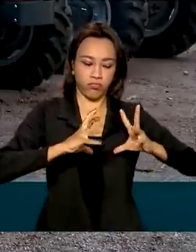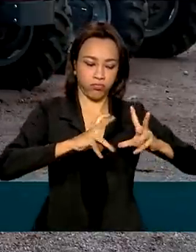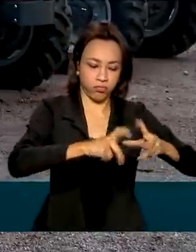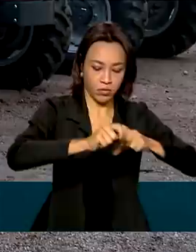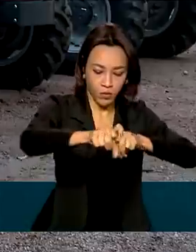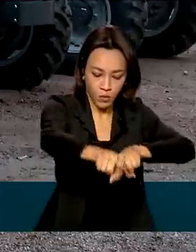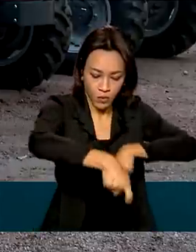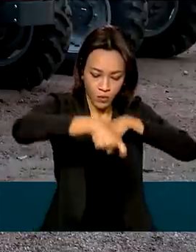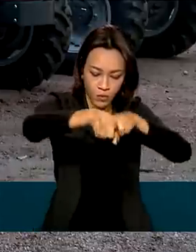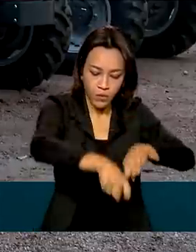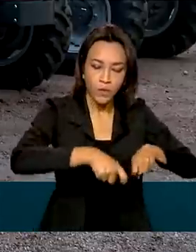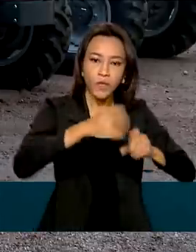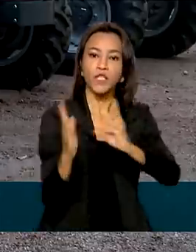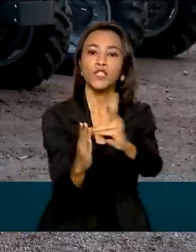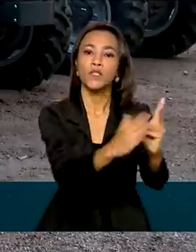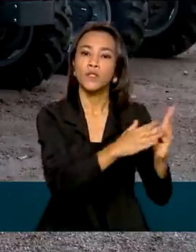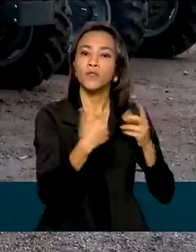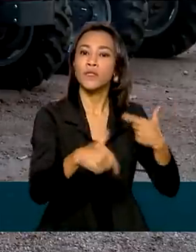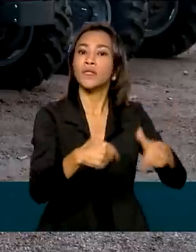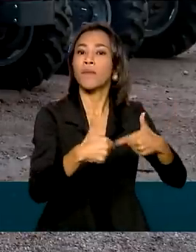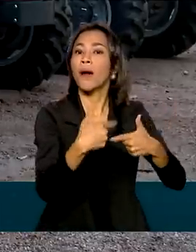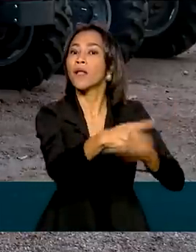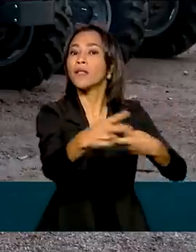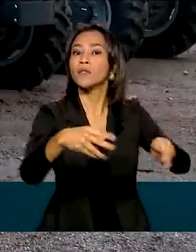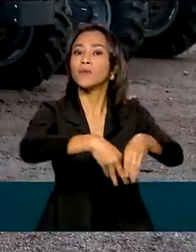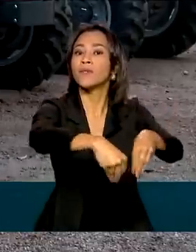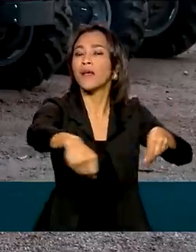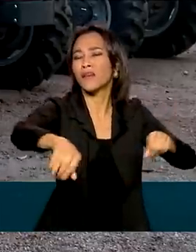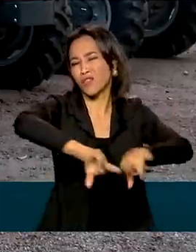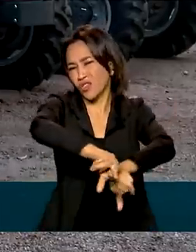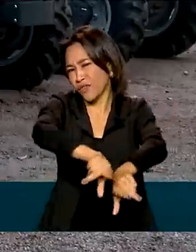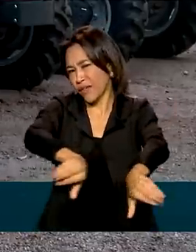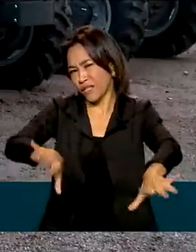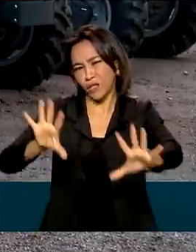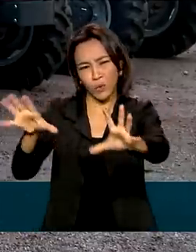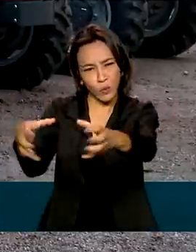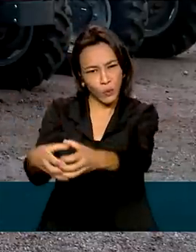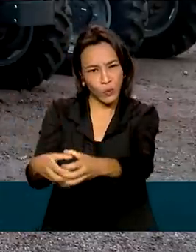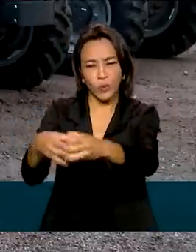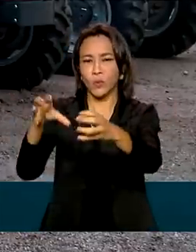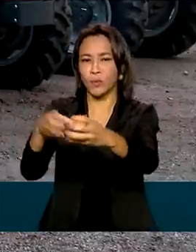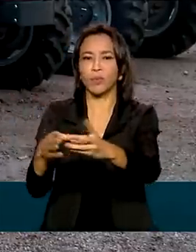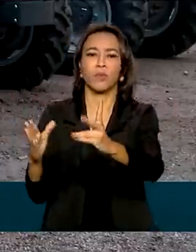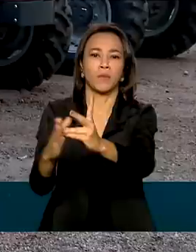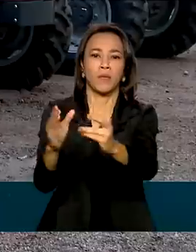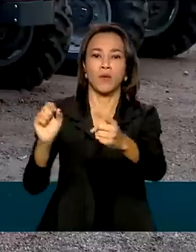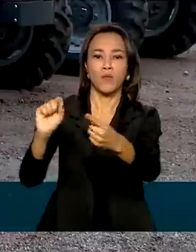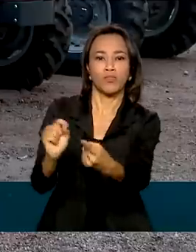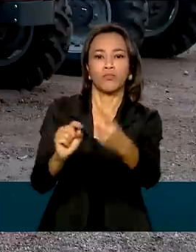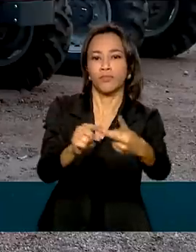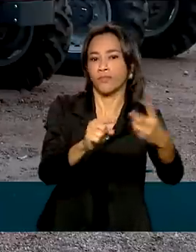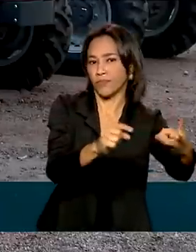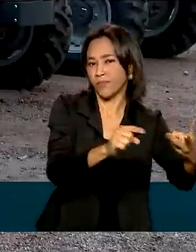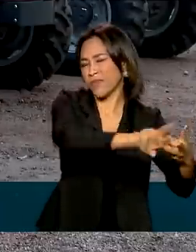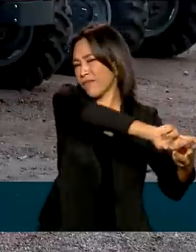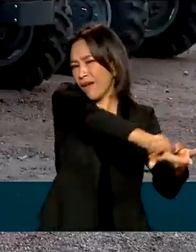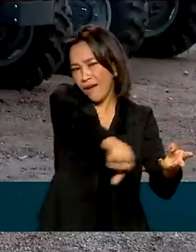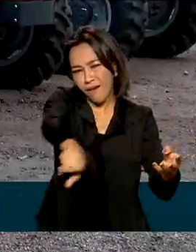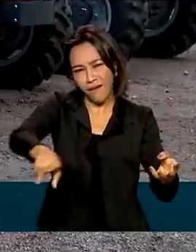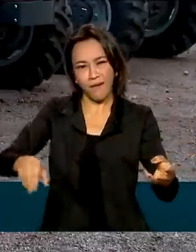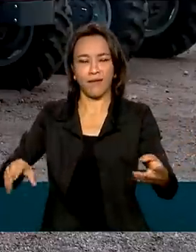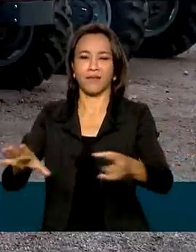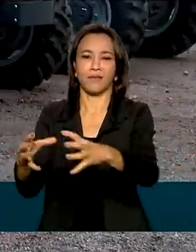agricultura em suas terras e são de diferentes etnias, como Pareci, Nambiquara e Terena, entre outras.